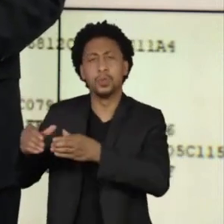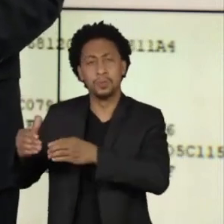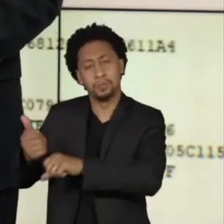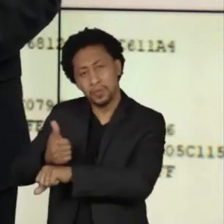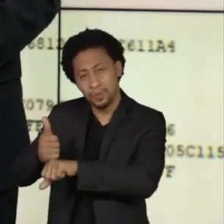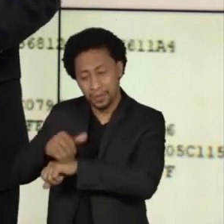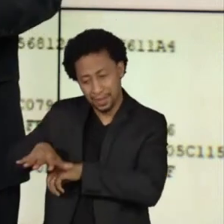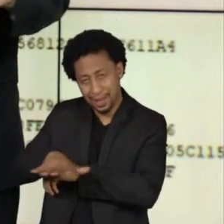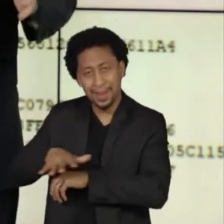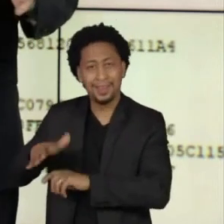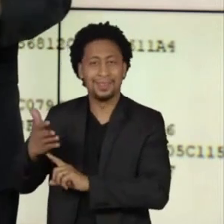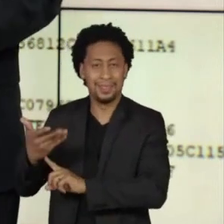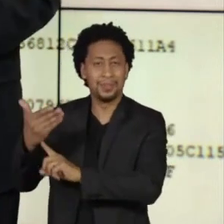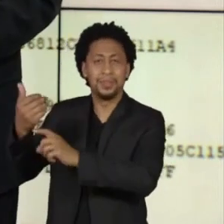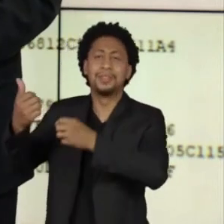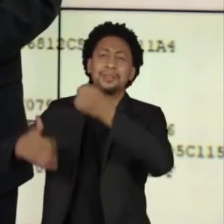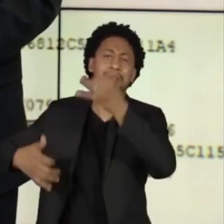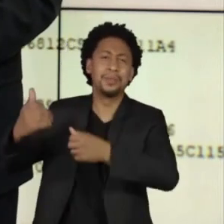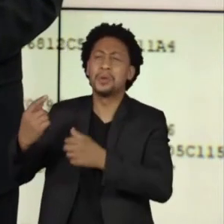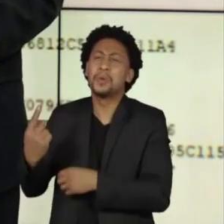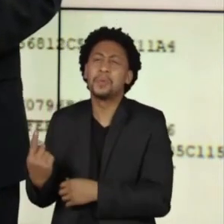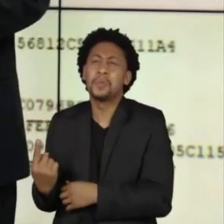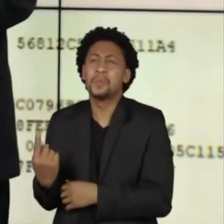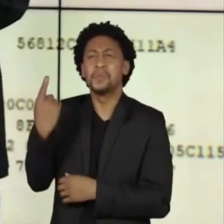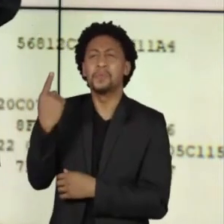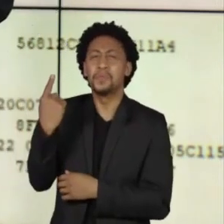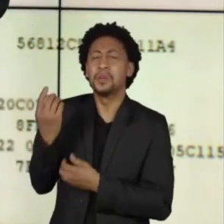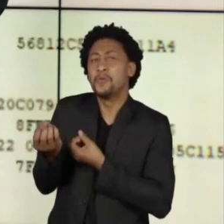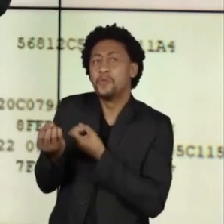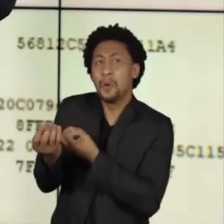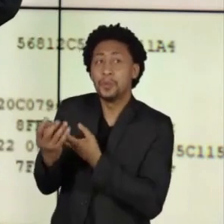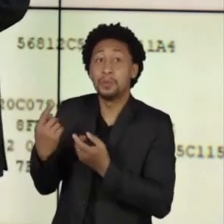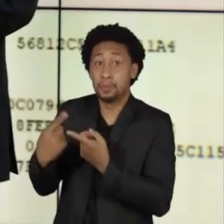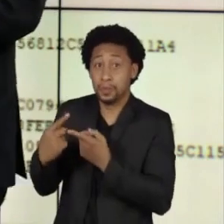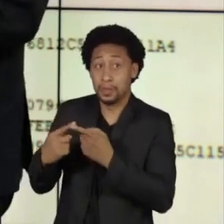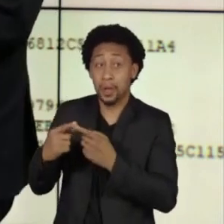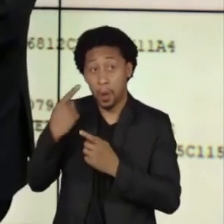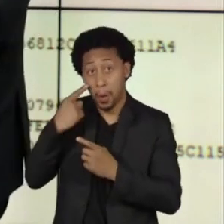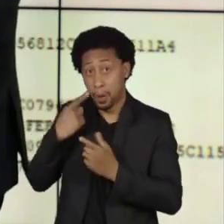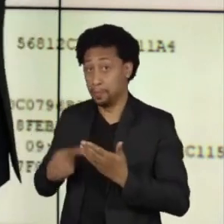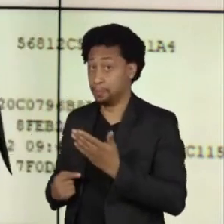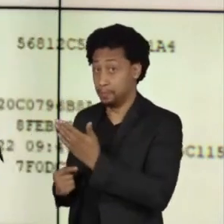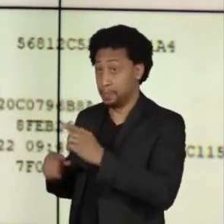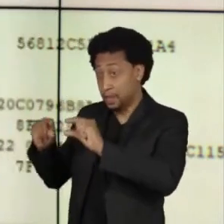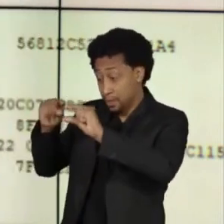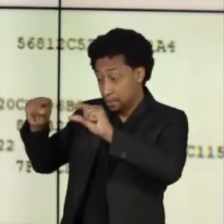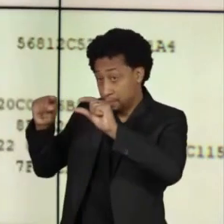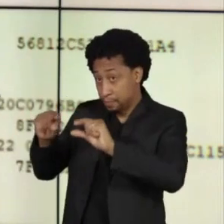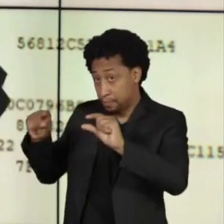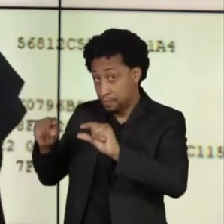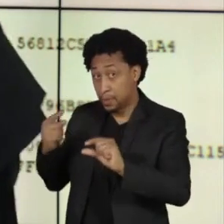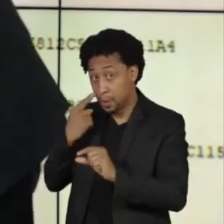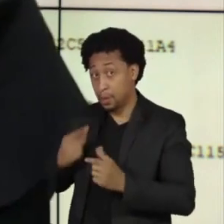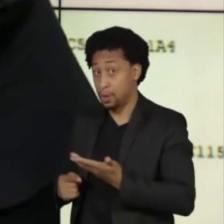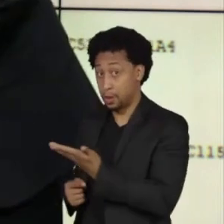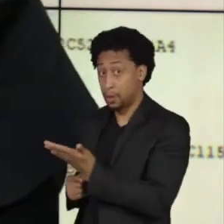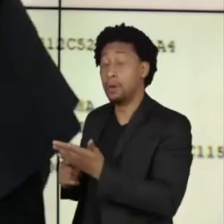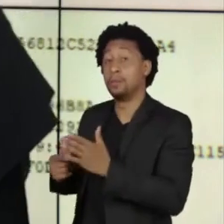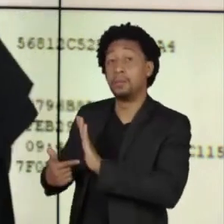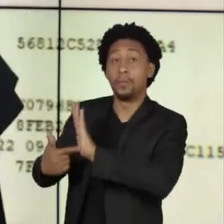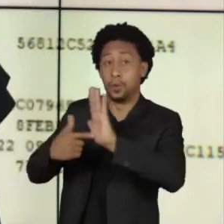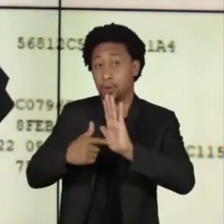dos muitos registros do arquivo chamado log. Repare que nas linhas abaixo, por exemplo, é possível identificar a zona